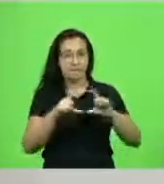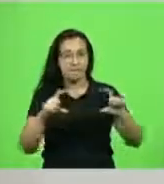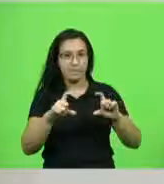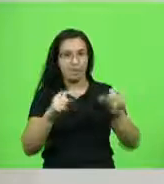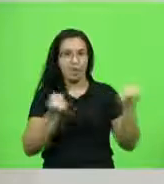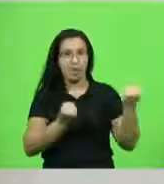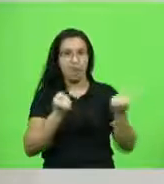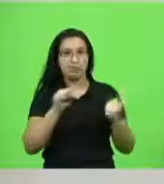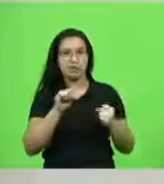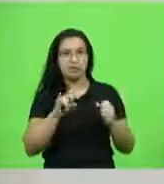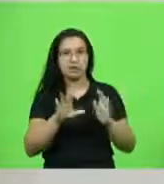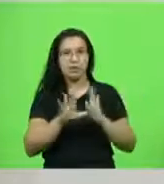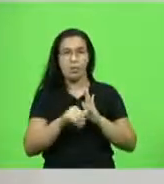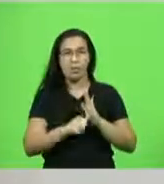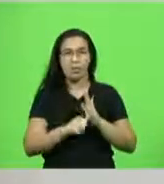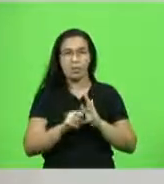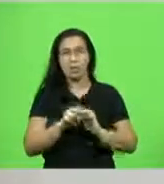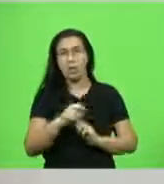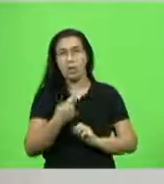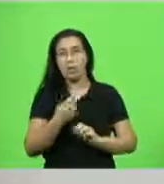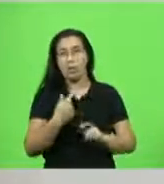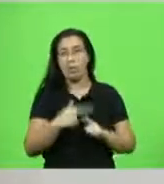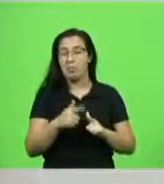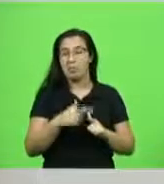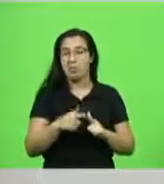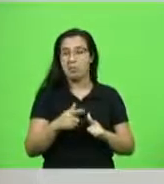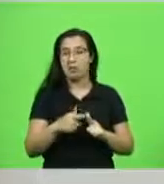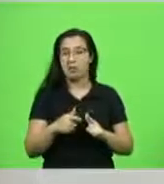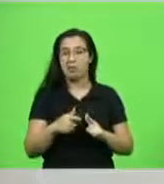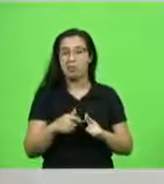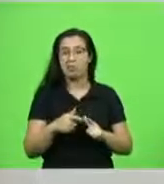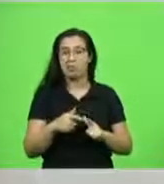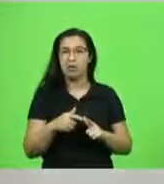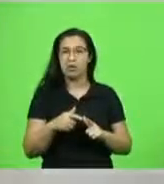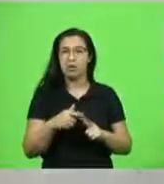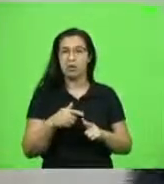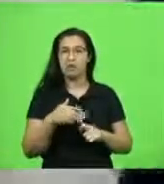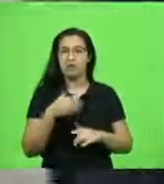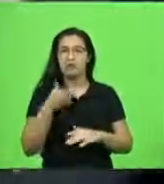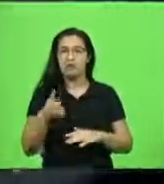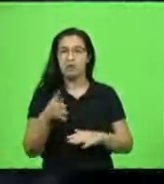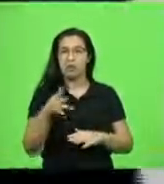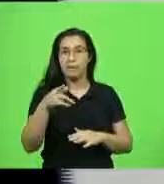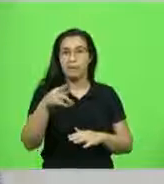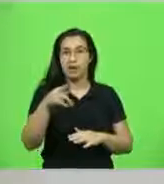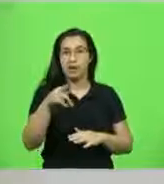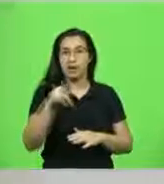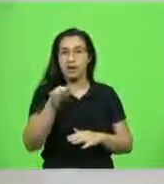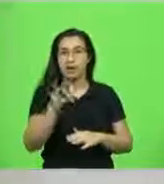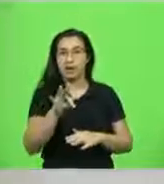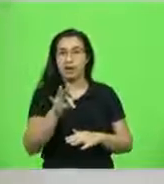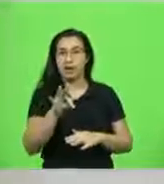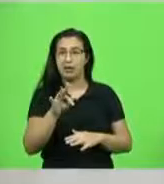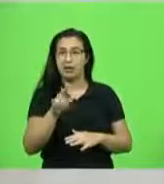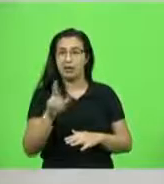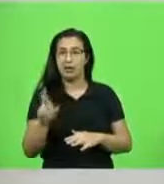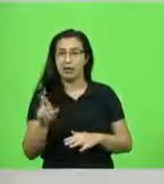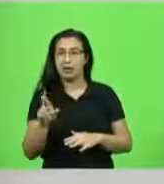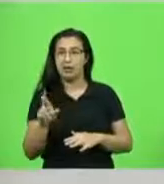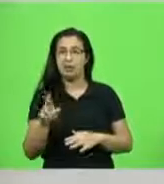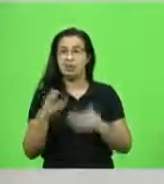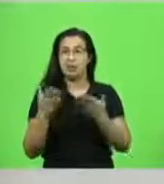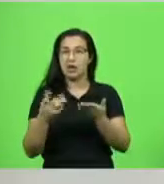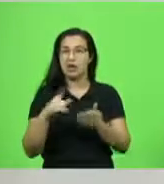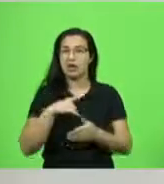se aquele carro tem algum problema. Não só quando passamos na polícia rodoviária do Estado que tem um